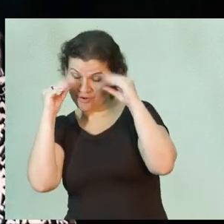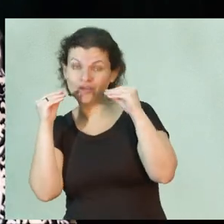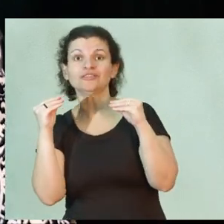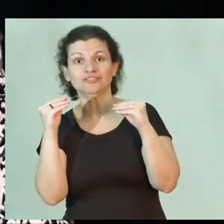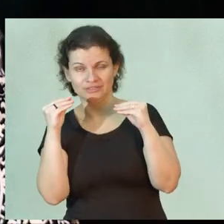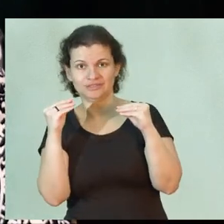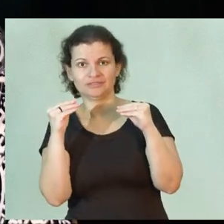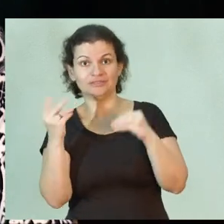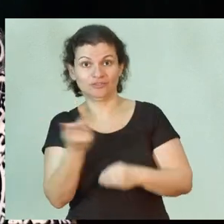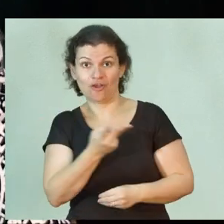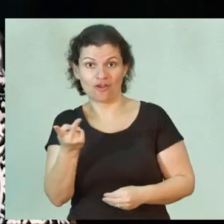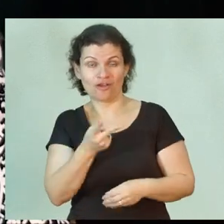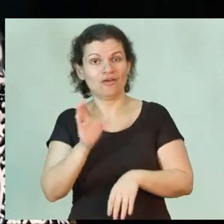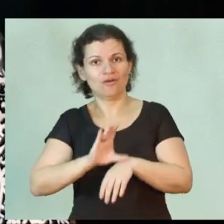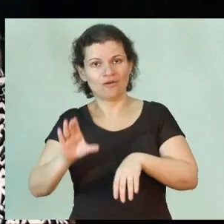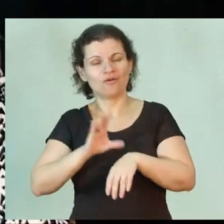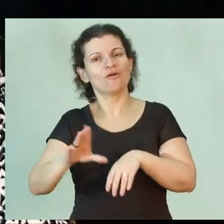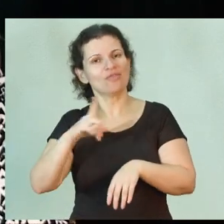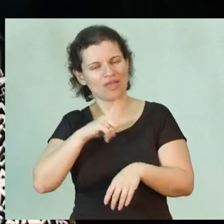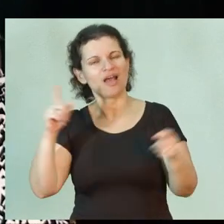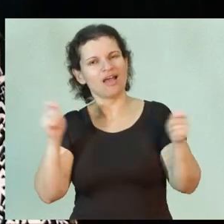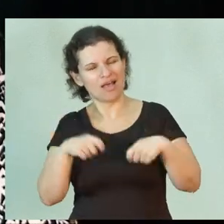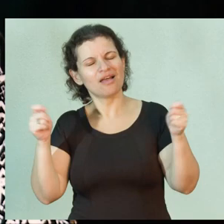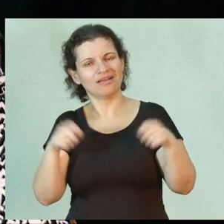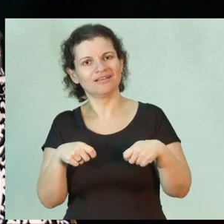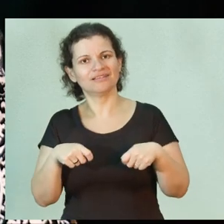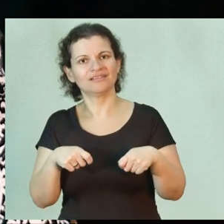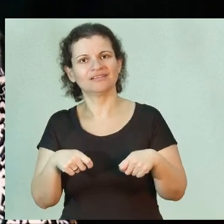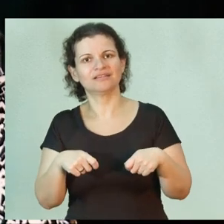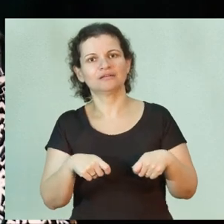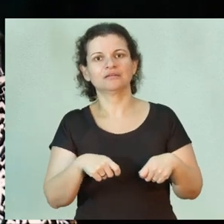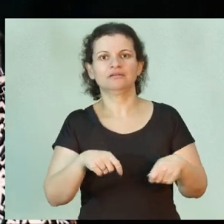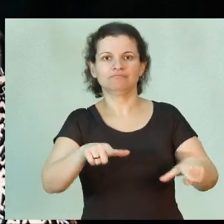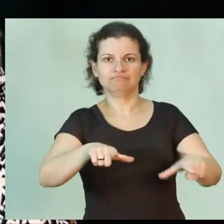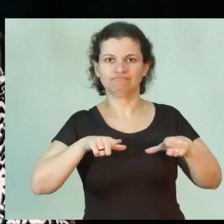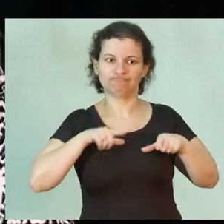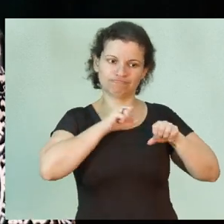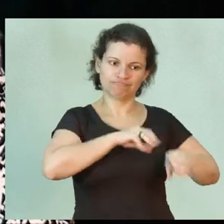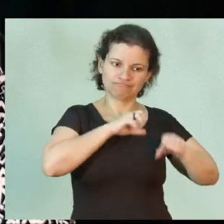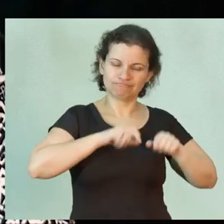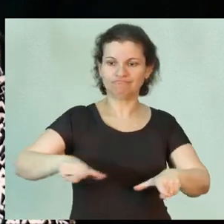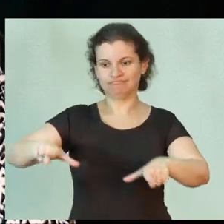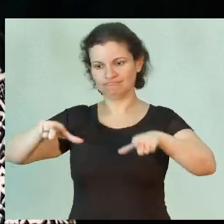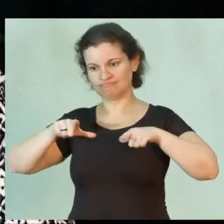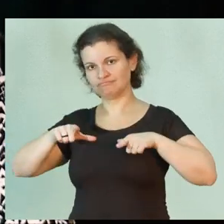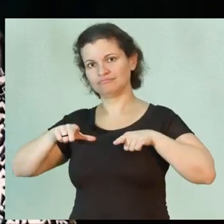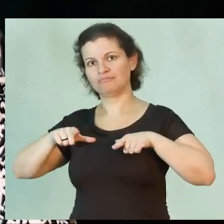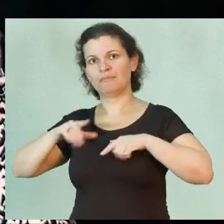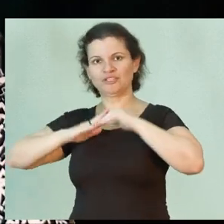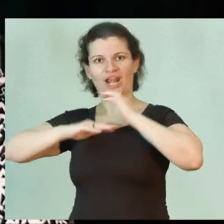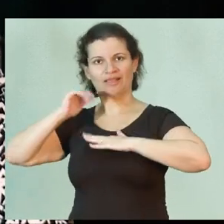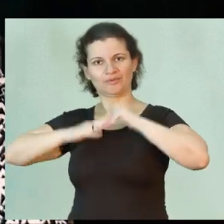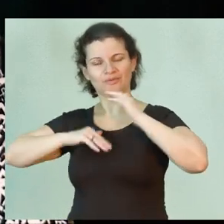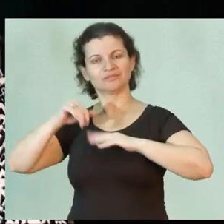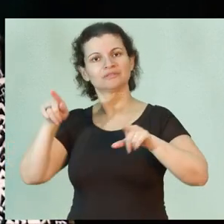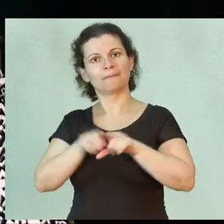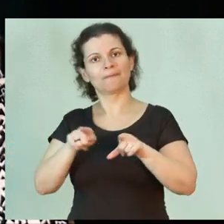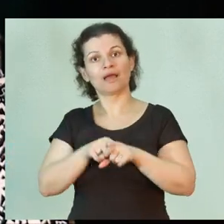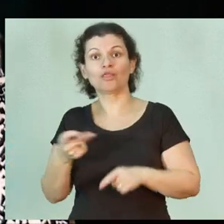noturno e nos dois cursos nós temos a possibilidade da licenciatura e do bacharelado e também da